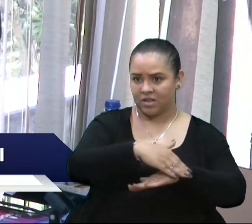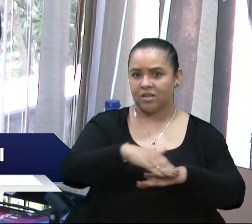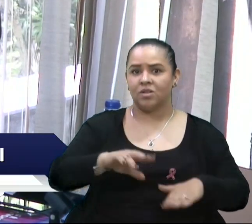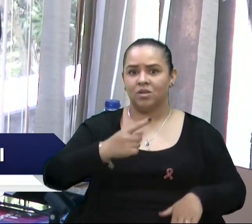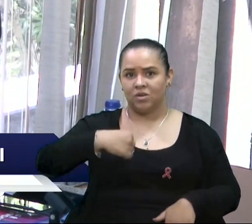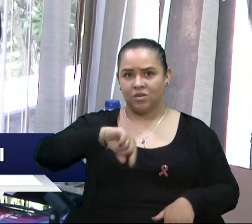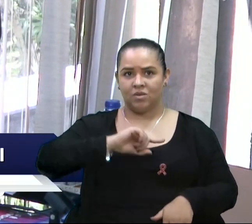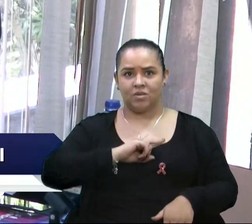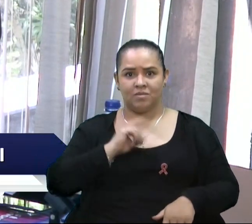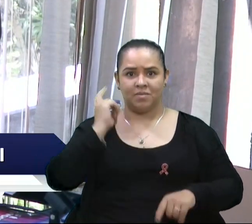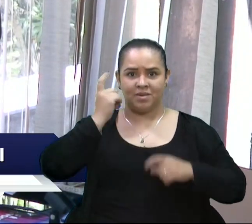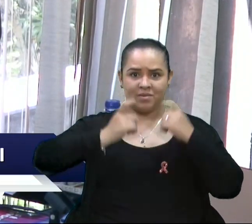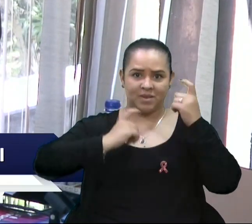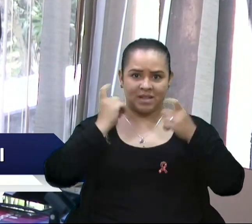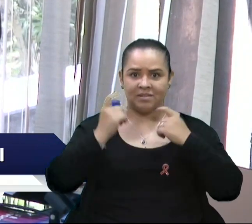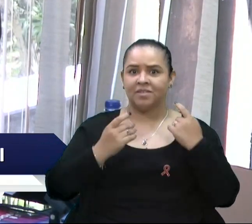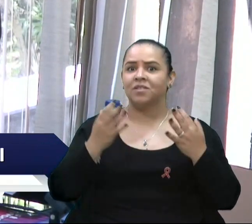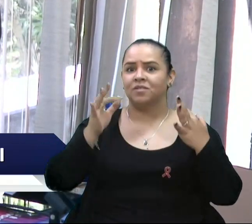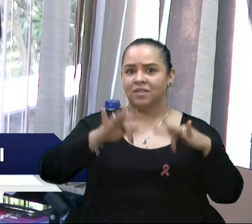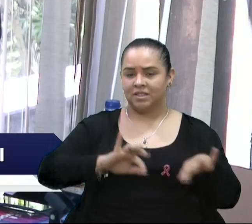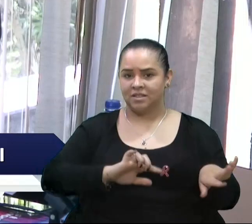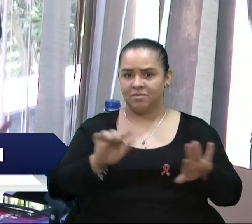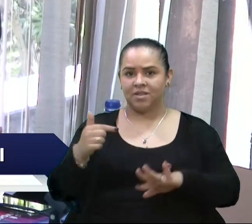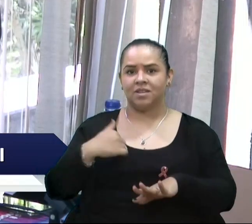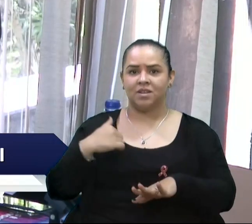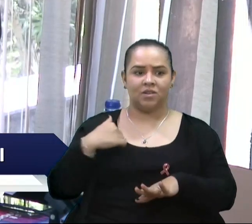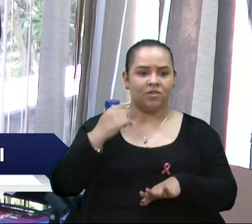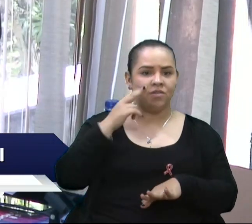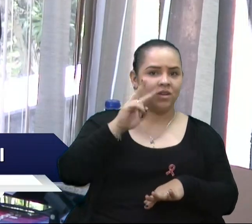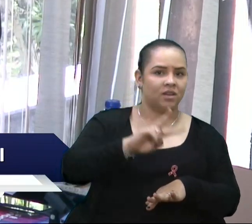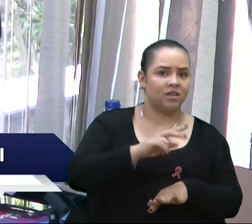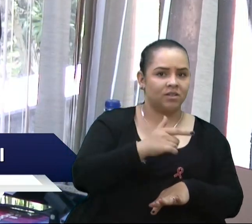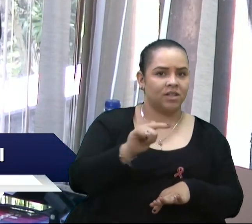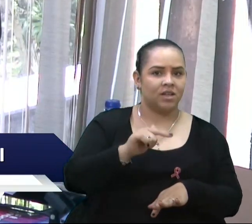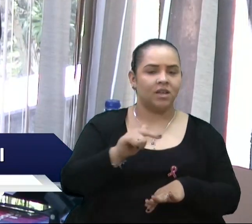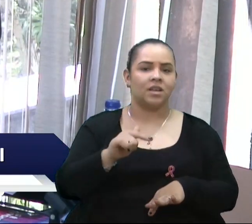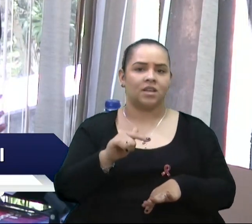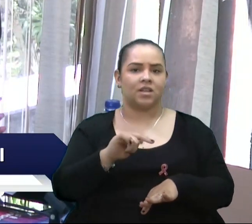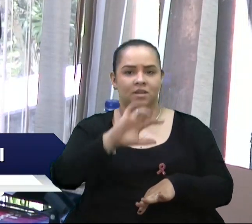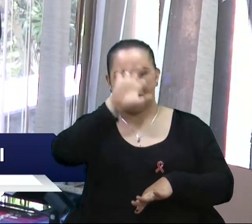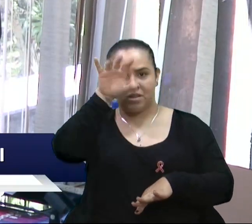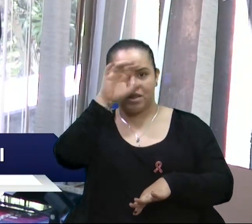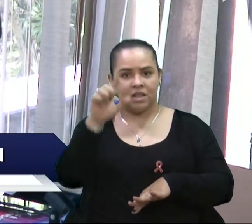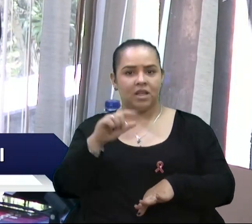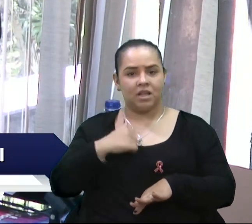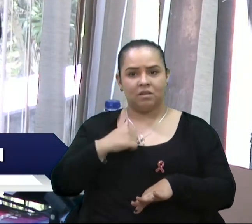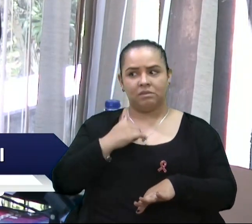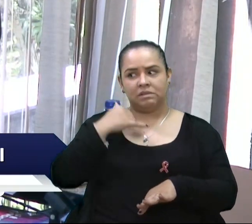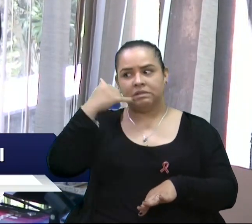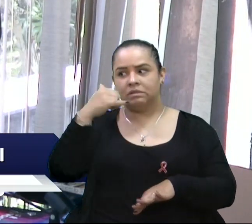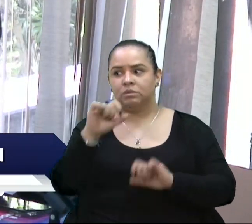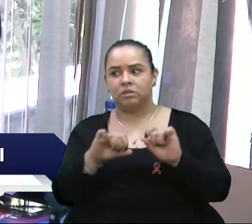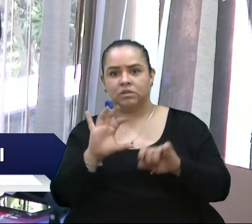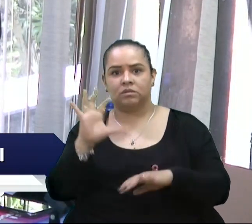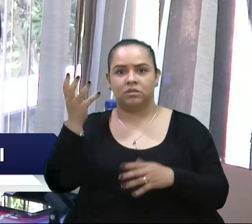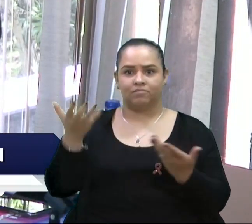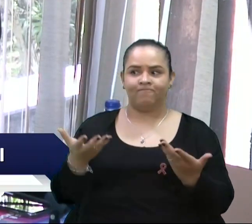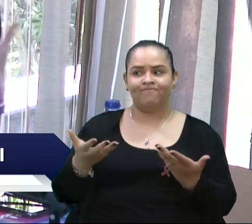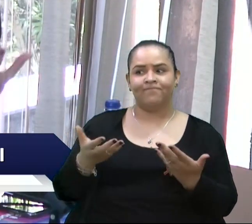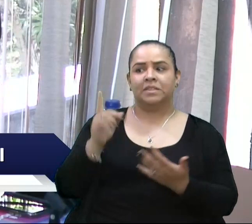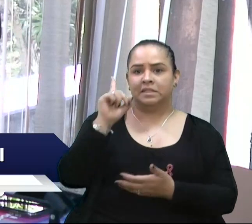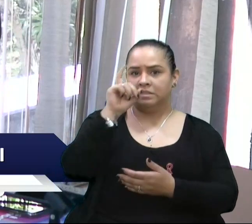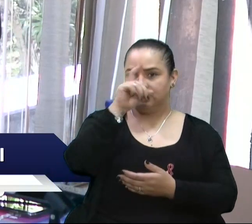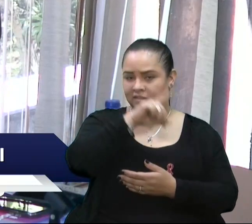a gente fica preocupado. Fim de semana, principalmente, quando eu passo lá, se eu vejo que não tem nenhuma ambulância, eu ligo para a central e aí, pessoal, bah, secretária, está feia a coisa.